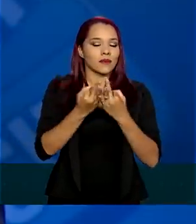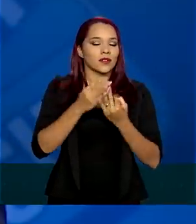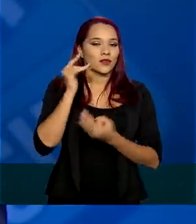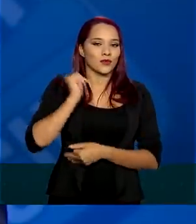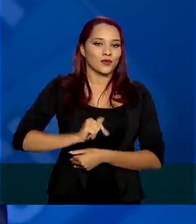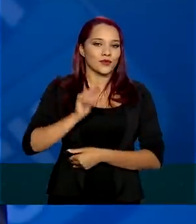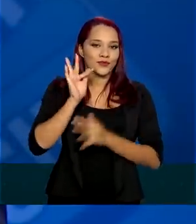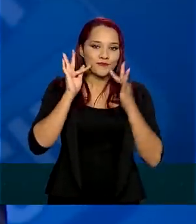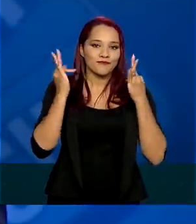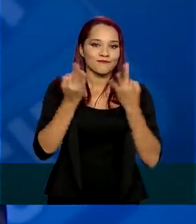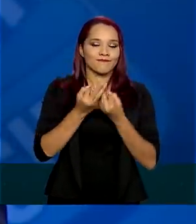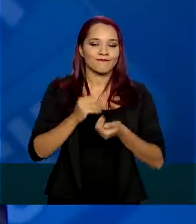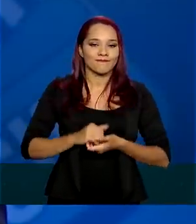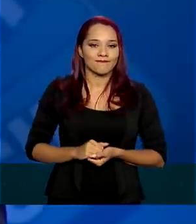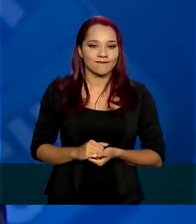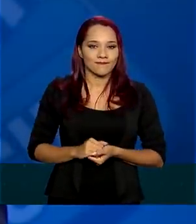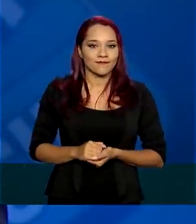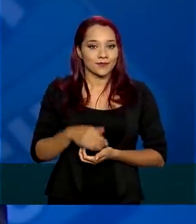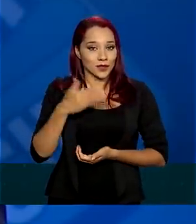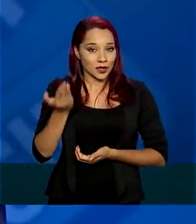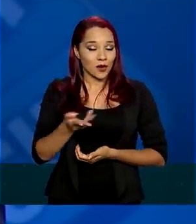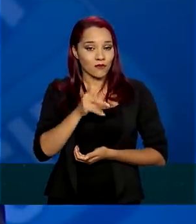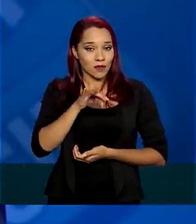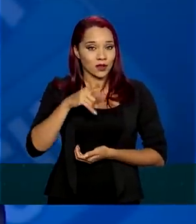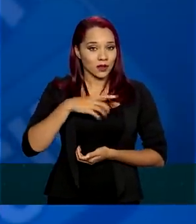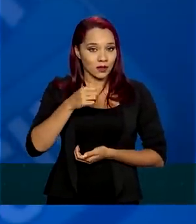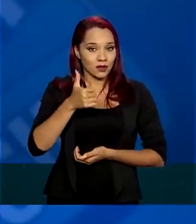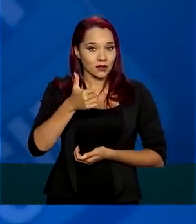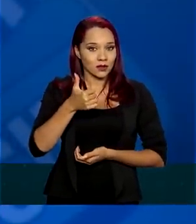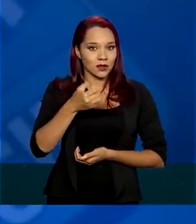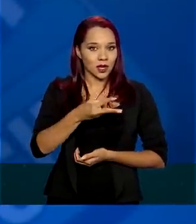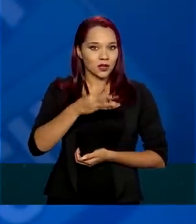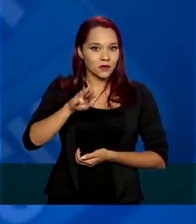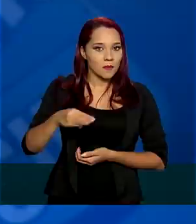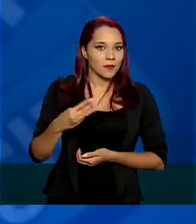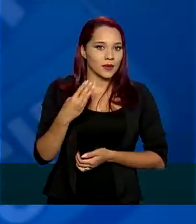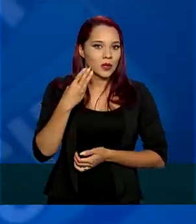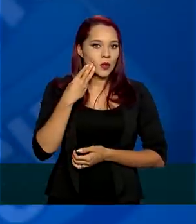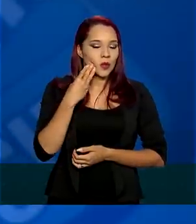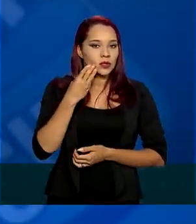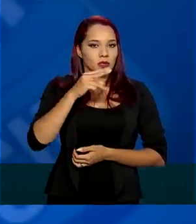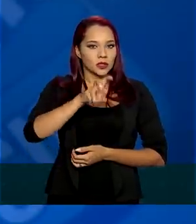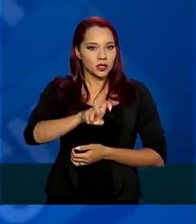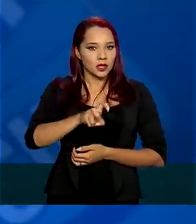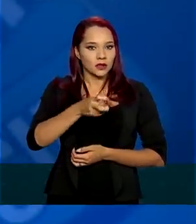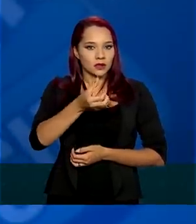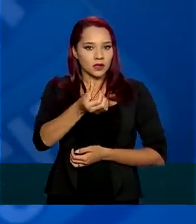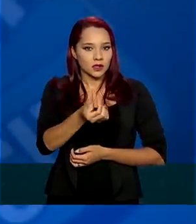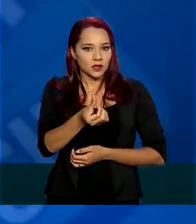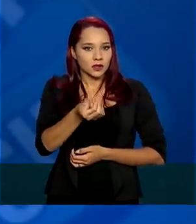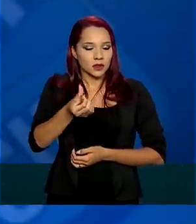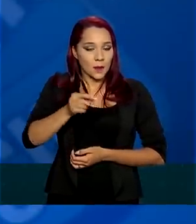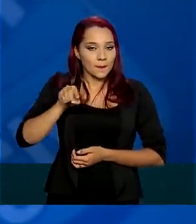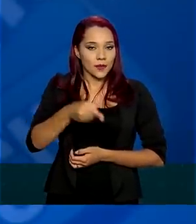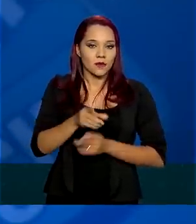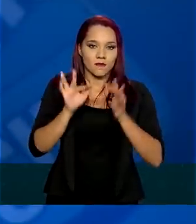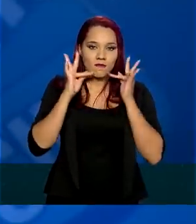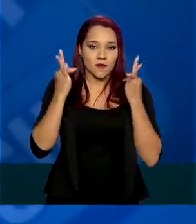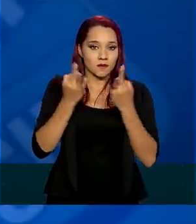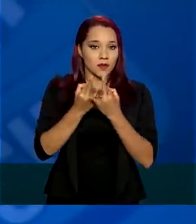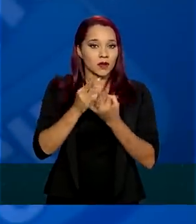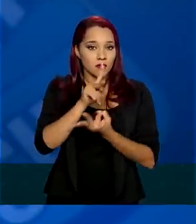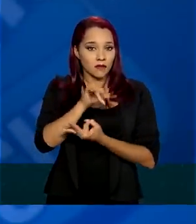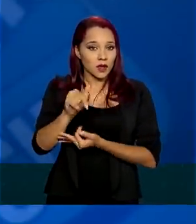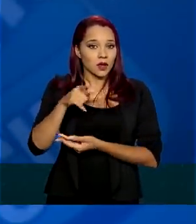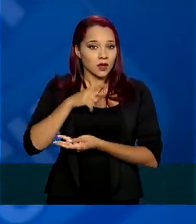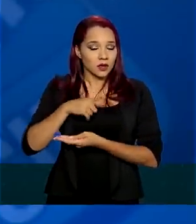Família. Então, receberão 13 milhões e 566 mil famílias, vão